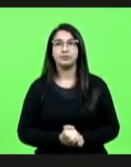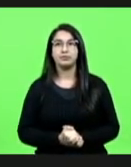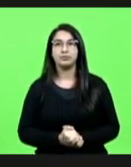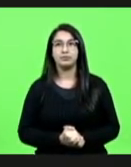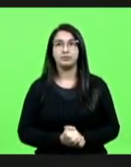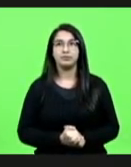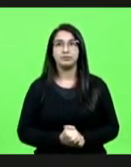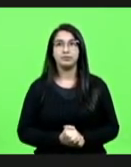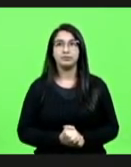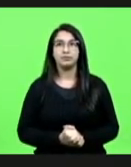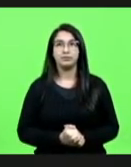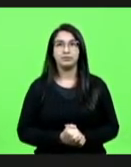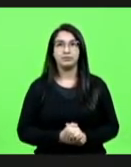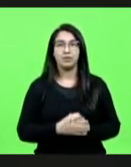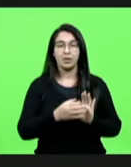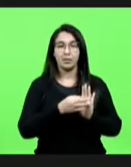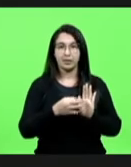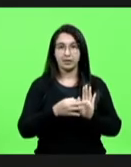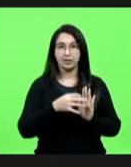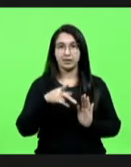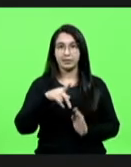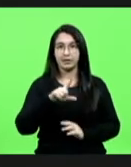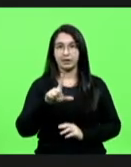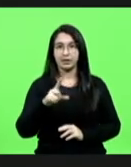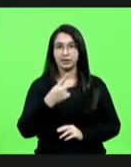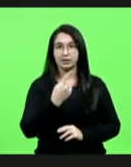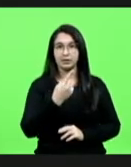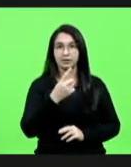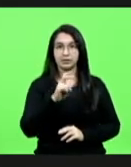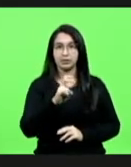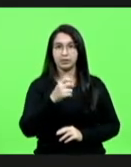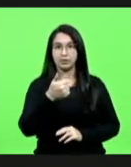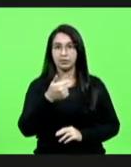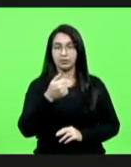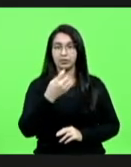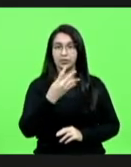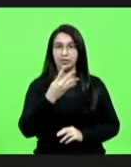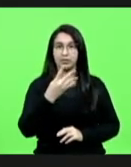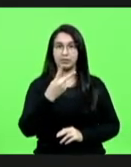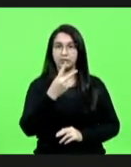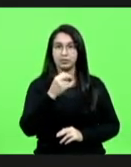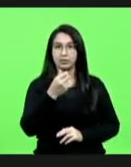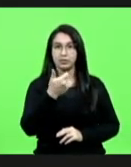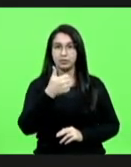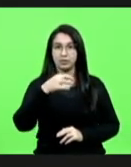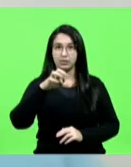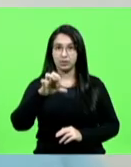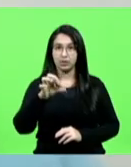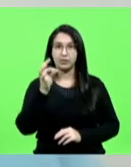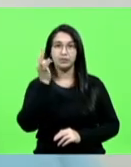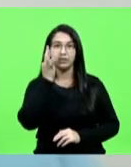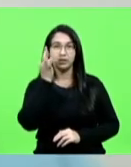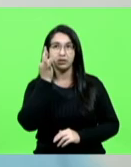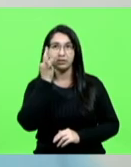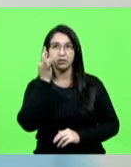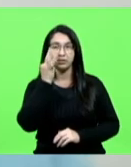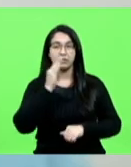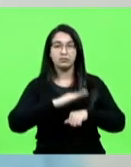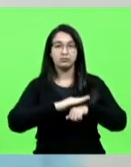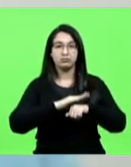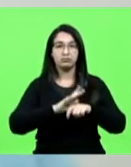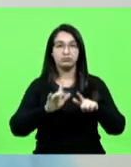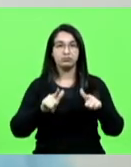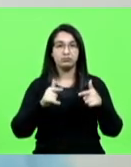Aparecer do PL 151.4, de 2019, deputado Fernando Kreling, autor, institui o programa